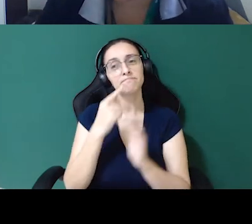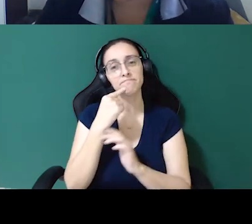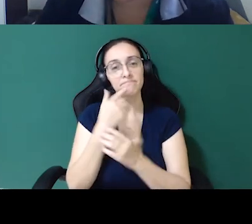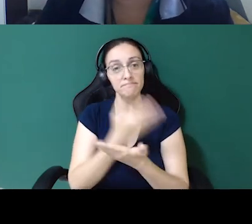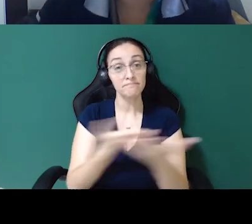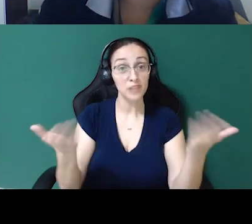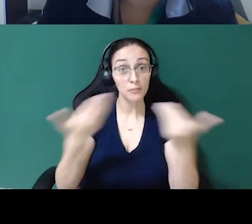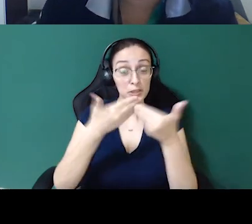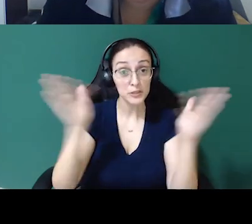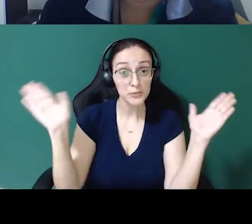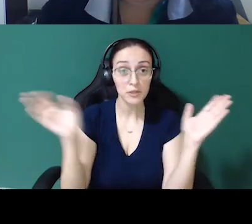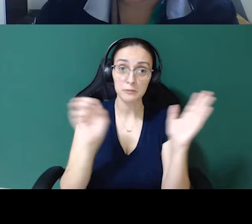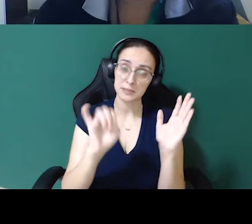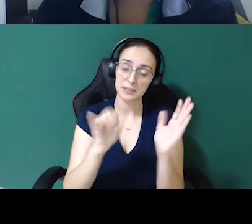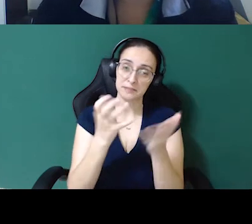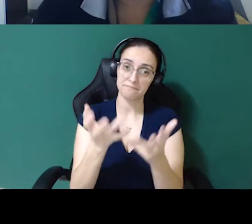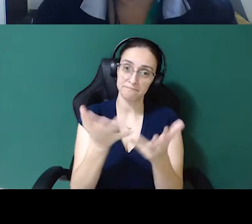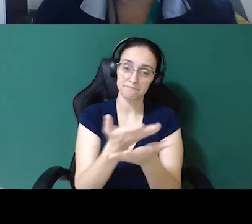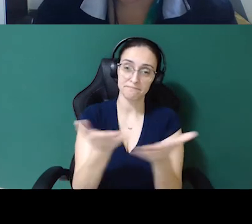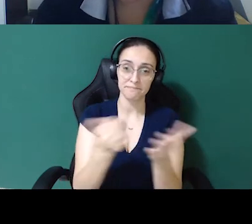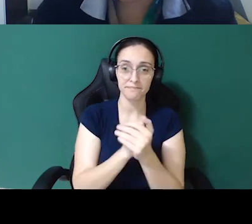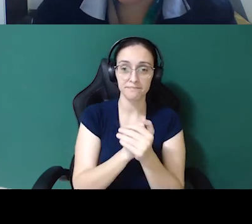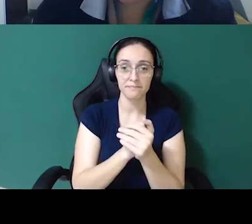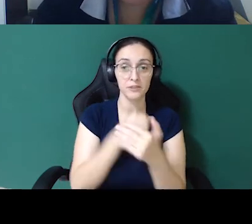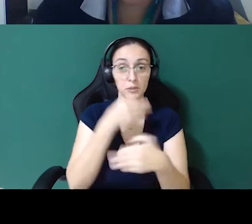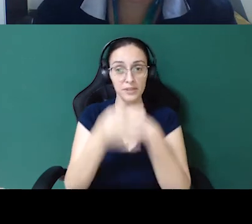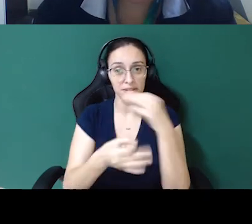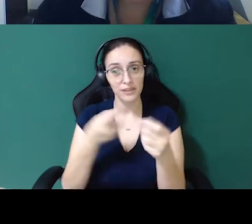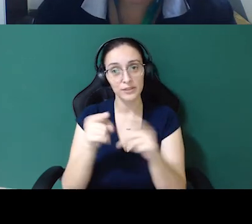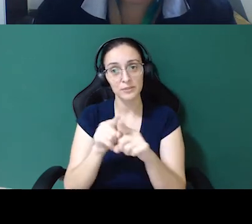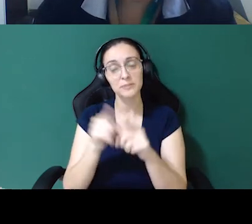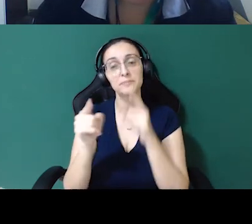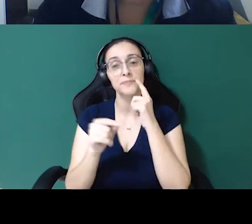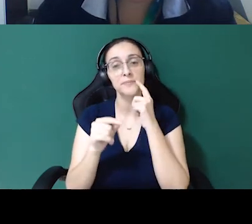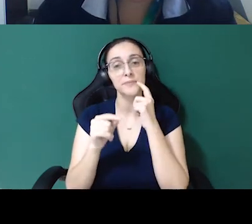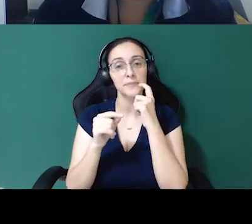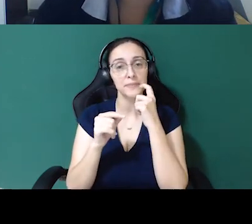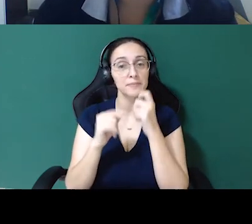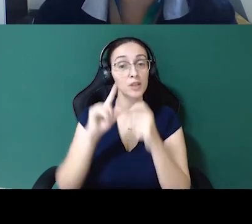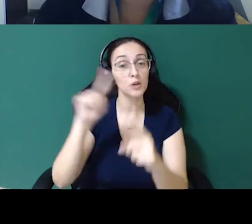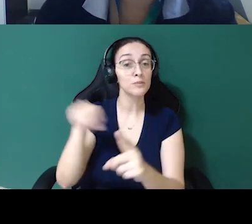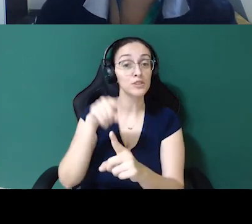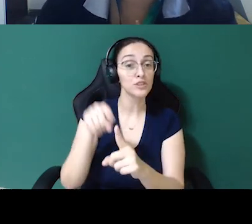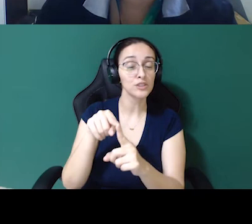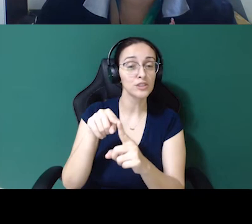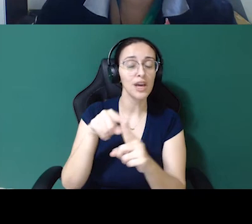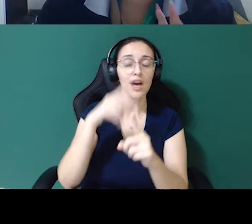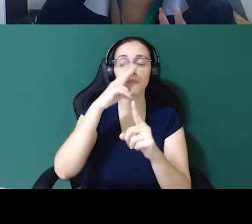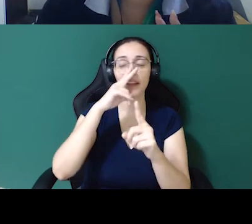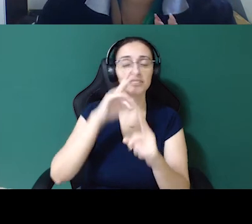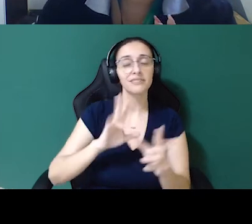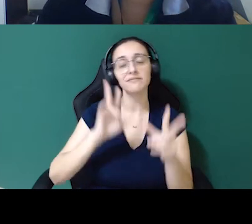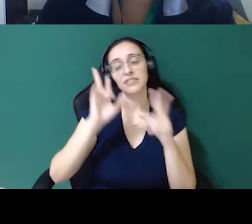a abertura, ou se vocês quiserem trazer nos comentários aqui, a intenção é deitar com a consciência